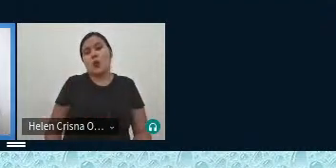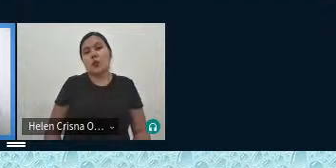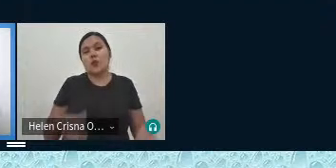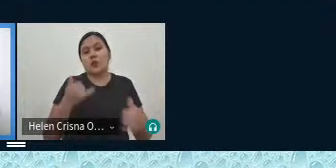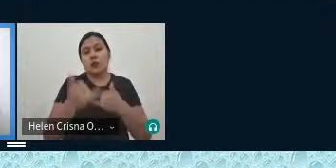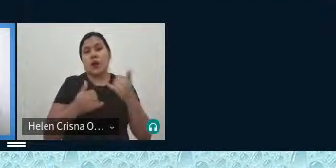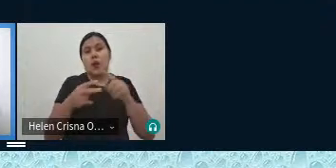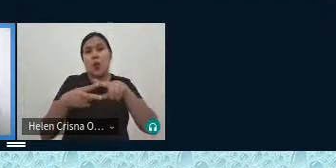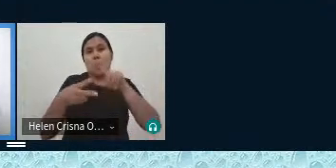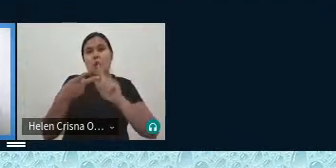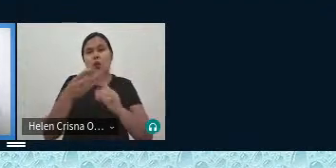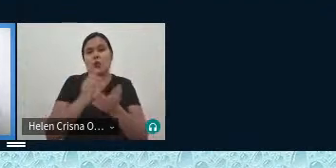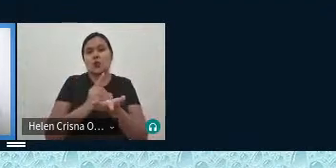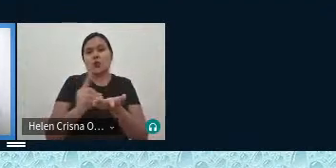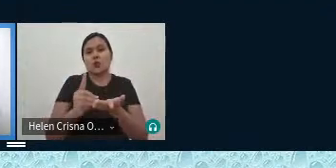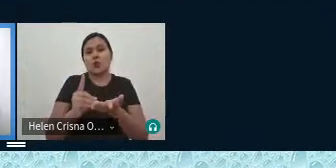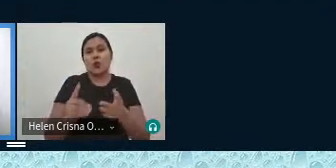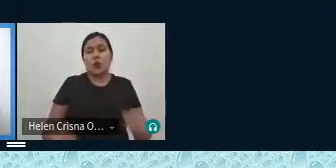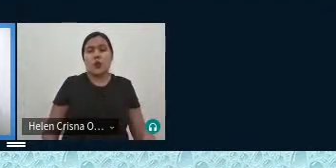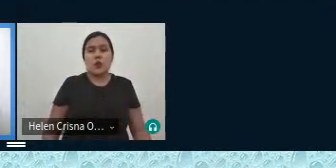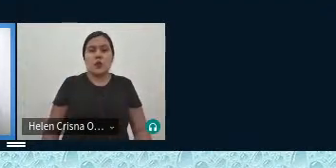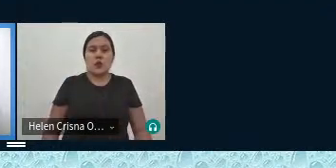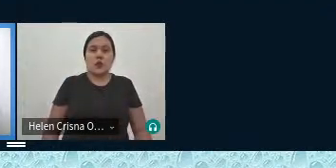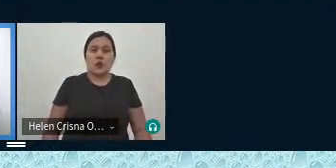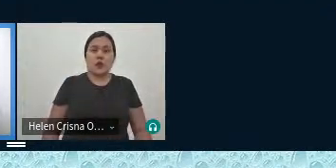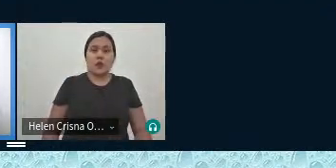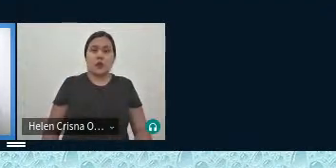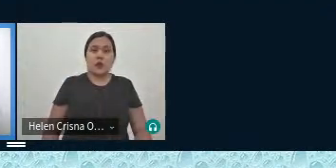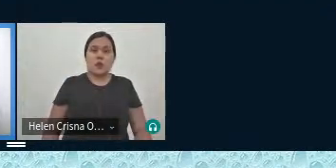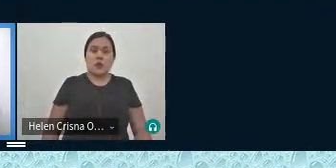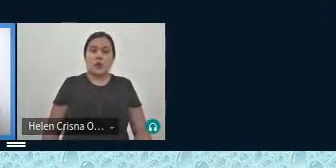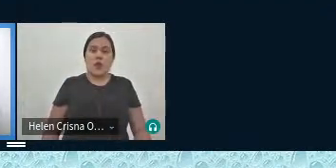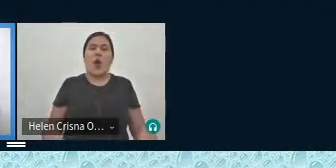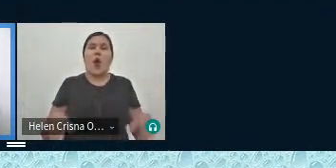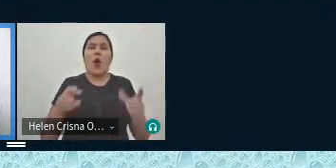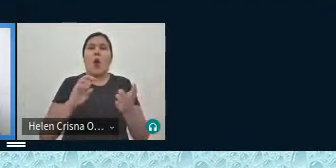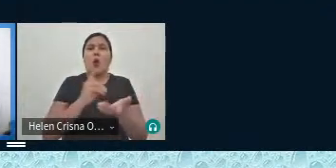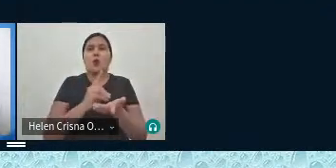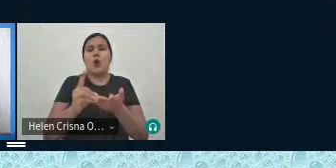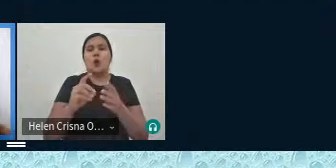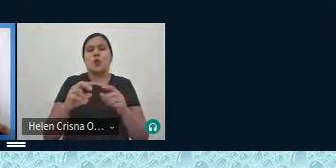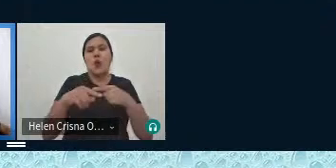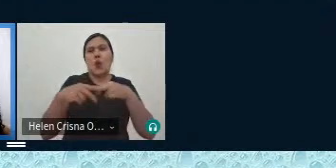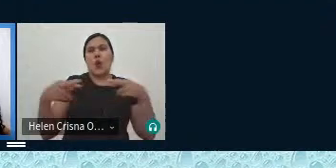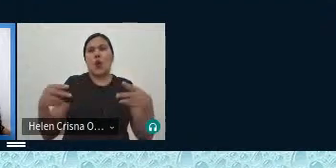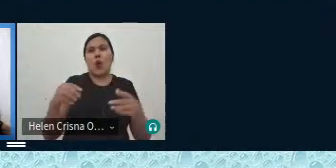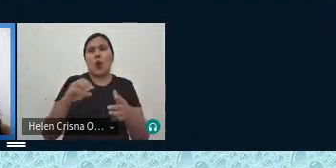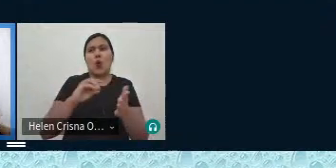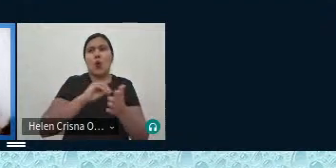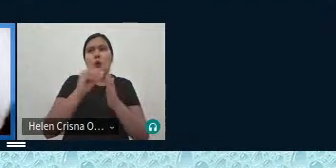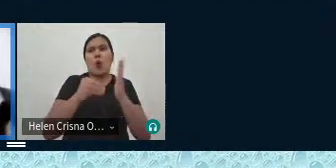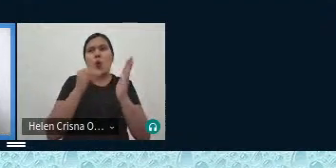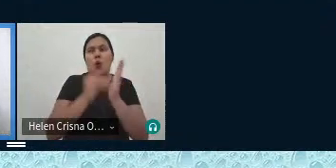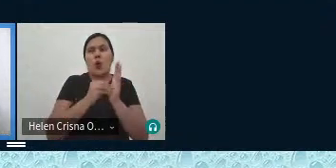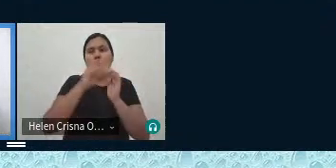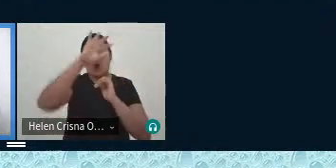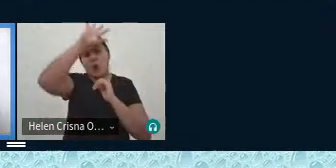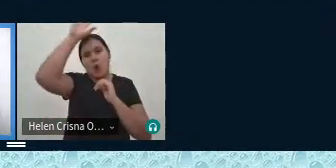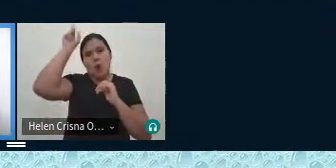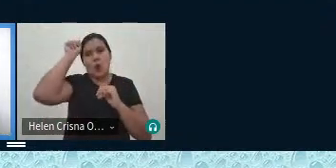eu uso dois dicionários que é esse aqui o meu dicionário de coisas da Amazônia e o dicionarinho